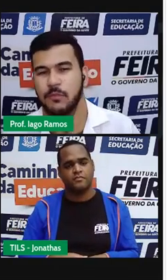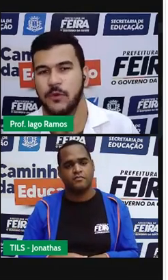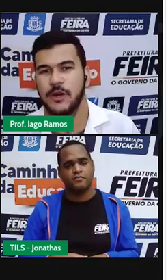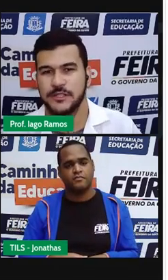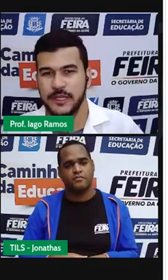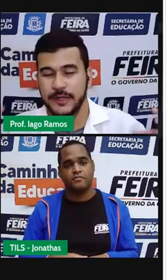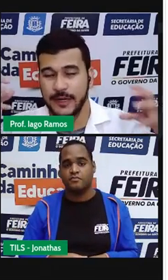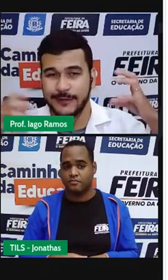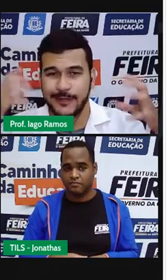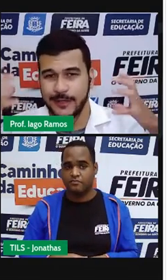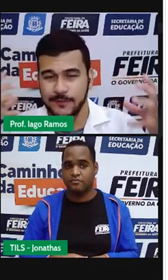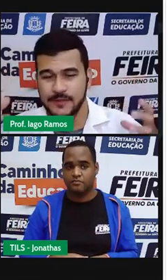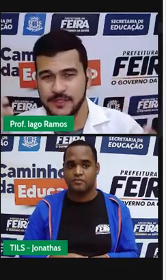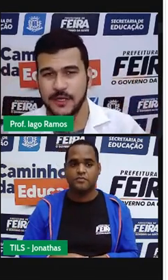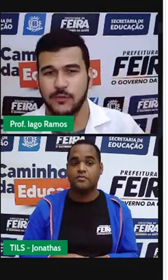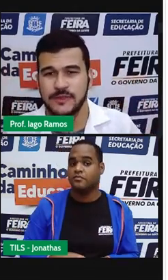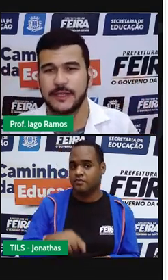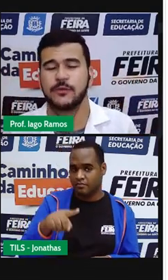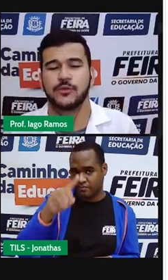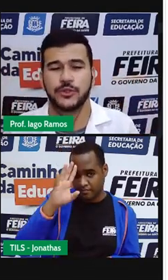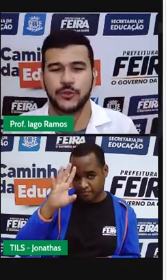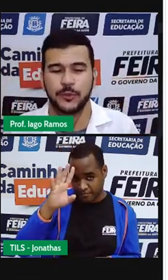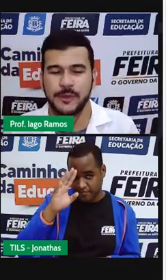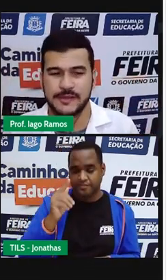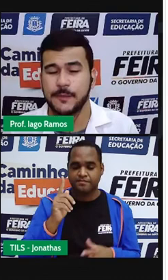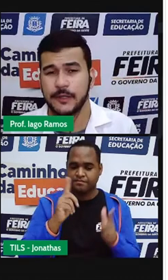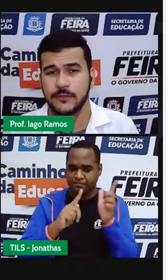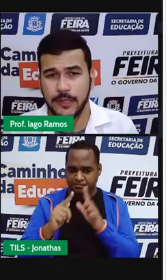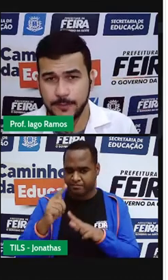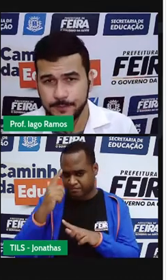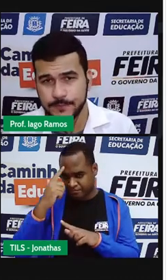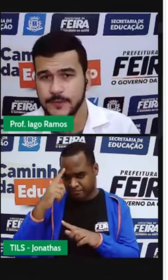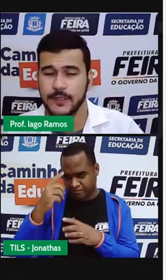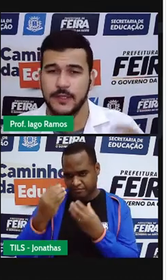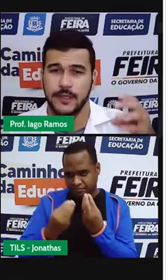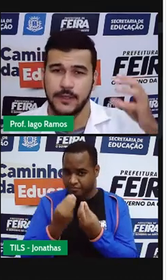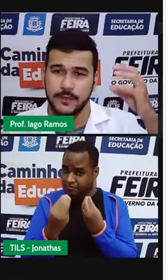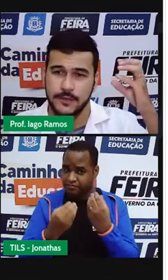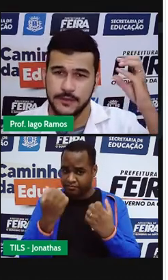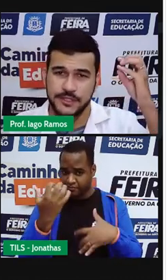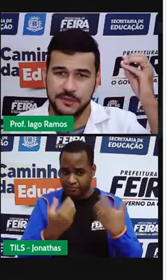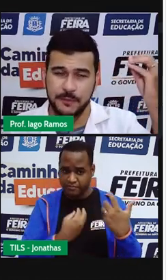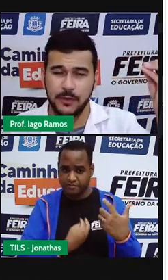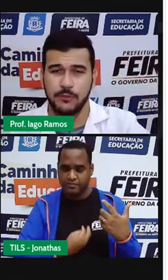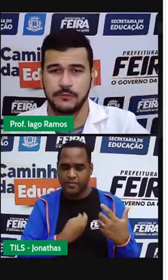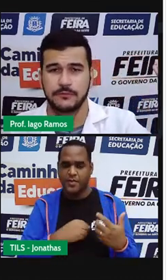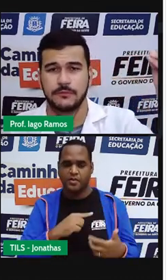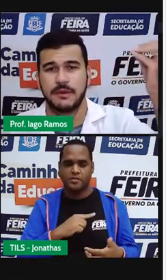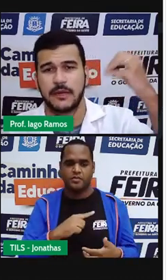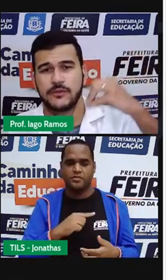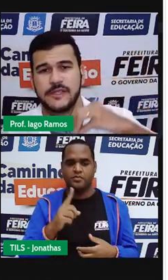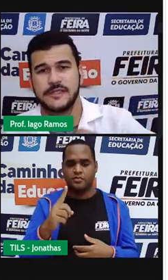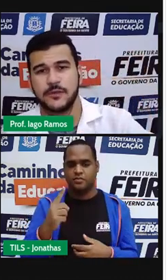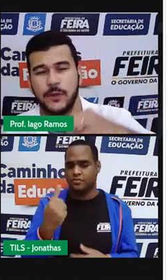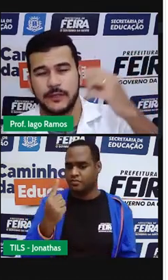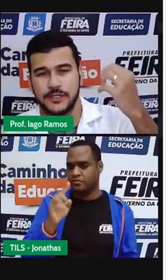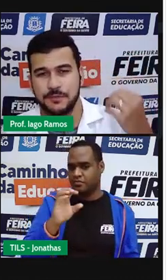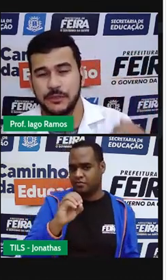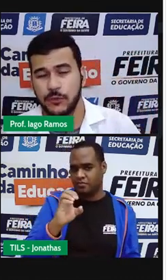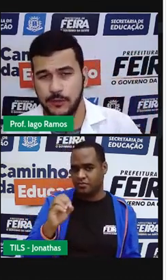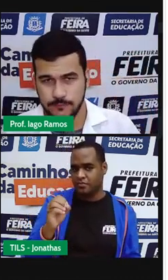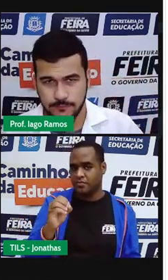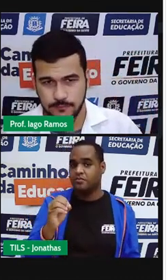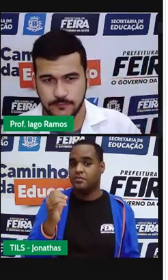Bom, eu acho que até aqui você já conseguiu construir um pensamento, né? De mil para 250,